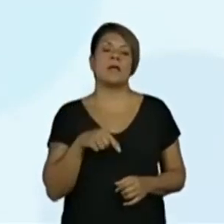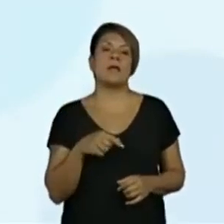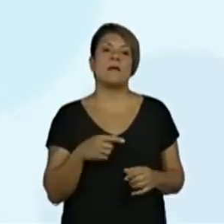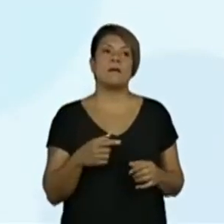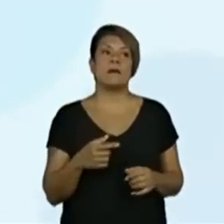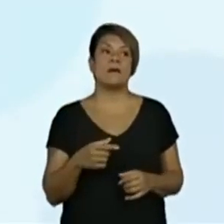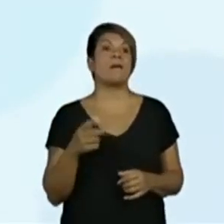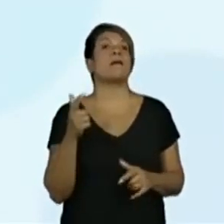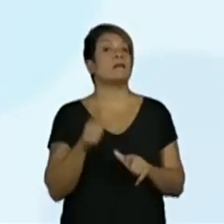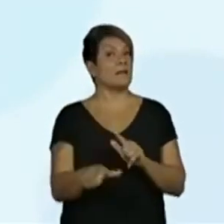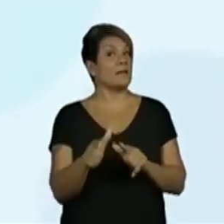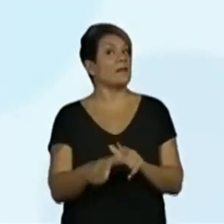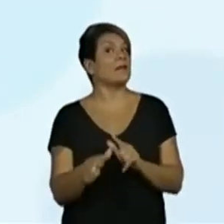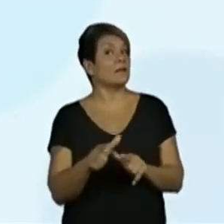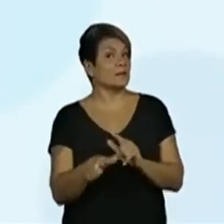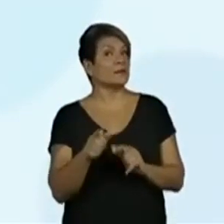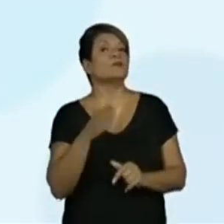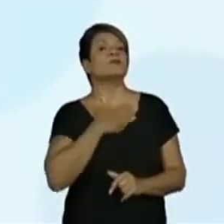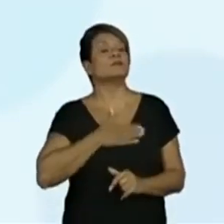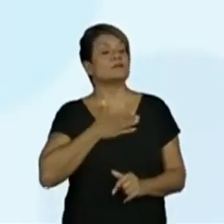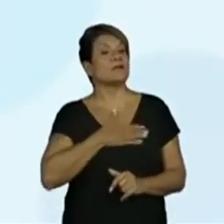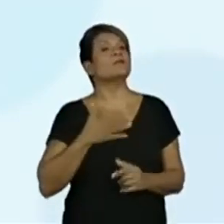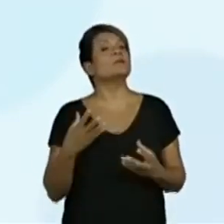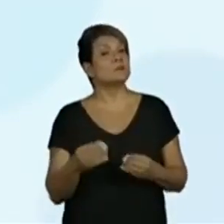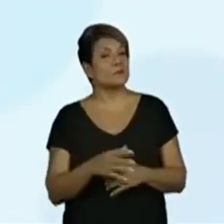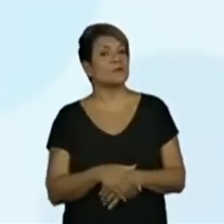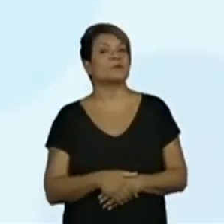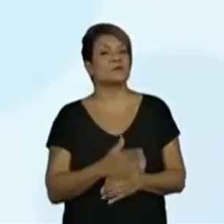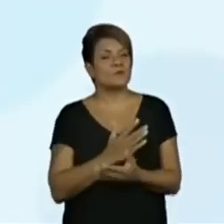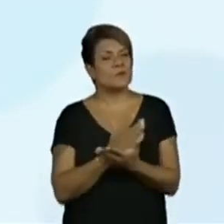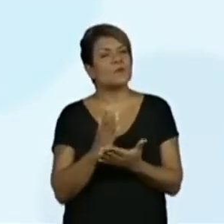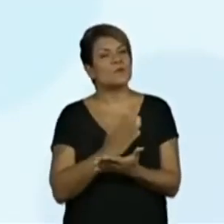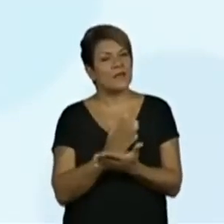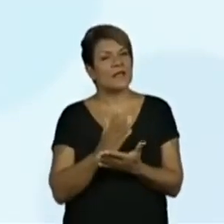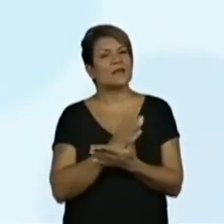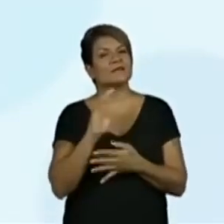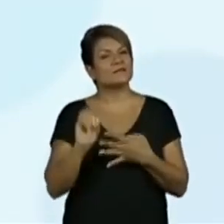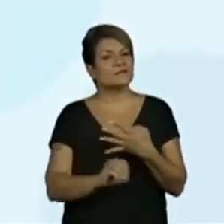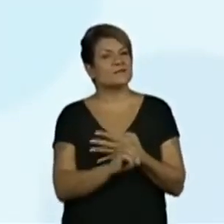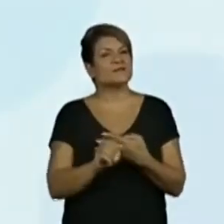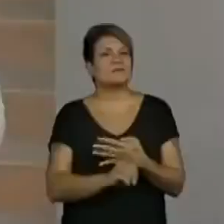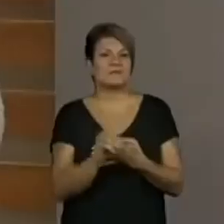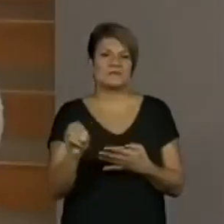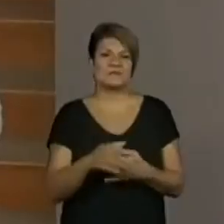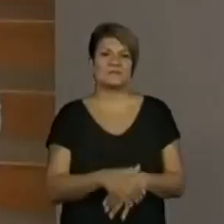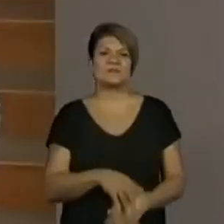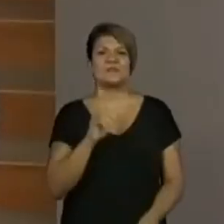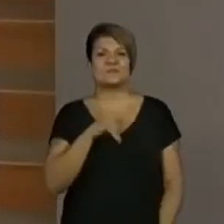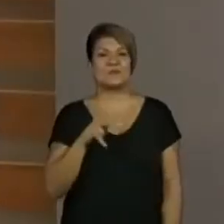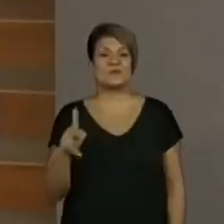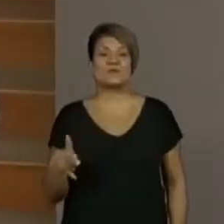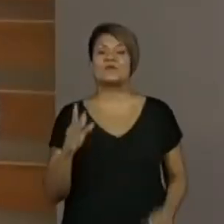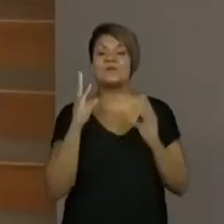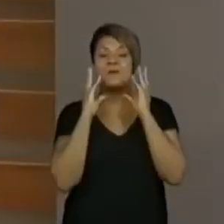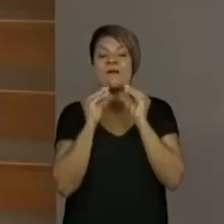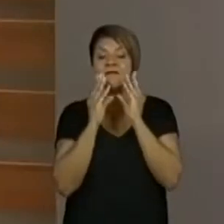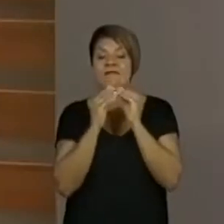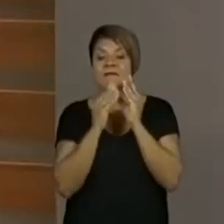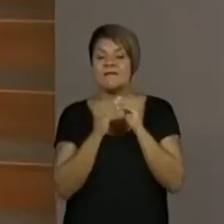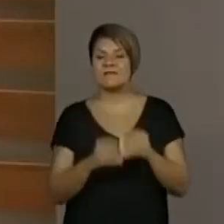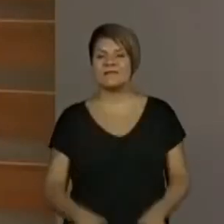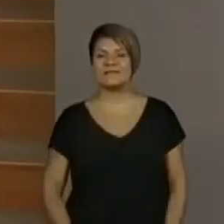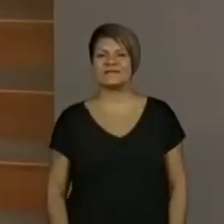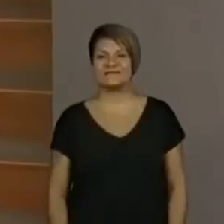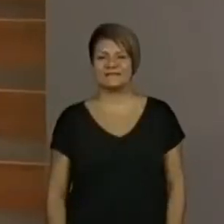que eles gostavam muito. Que estava logo no começo com o centro de mídias. Que era um professor que tinha barba. Será que vocês